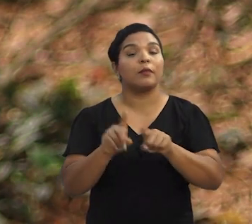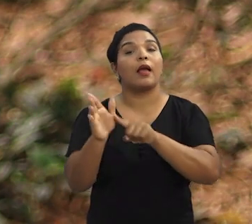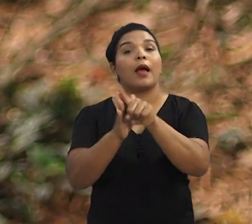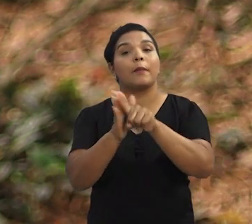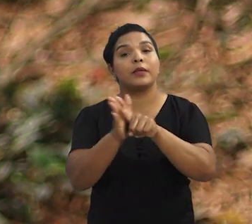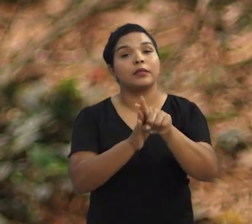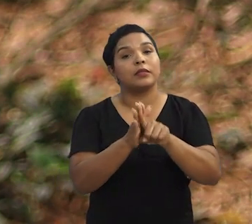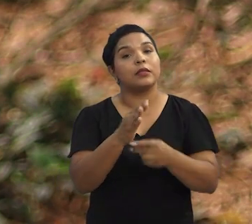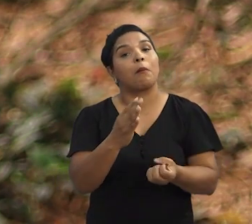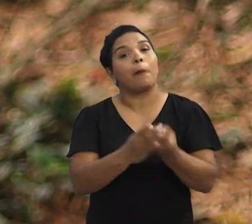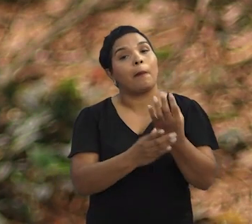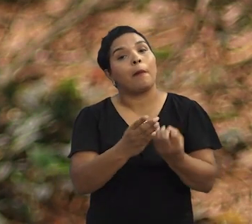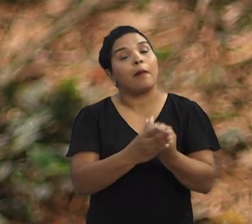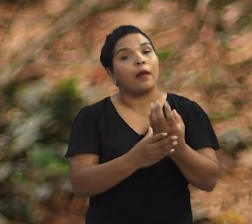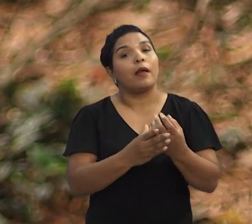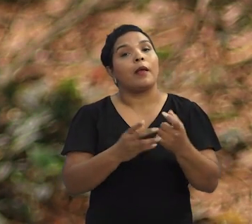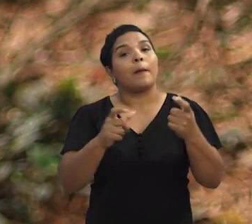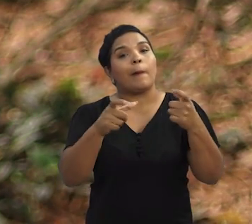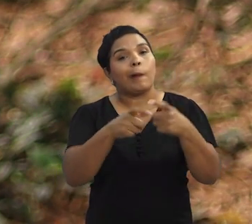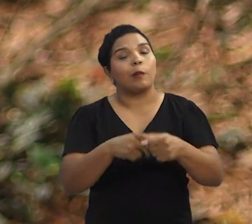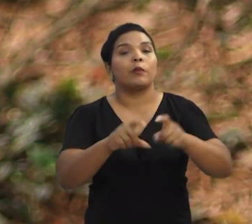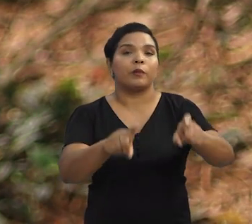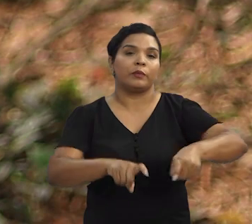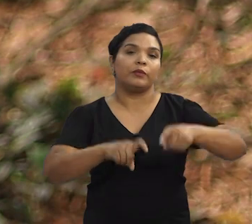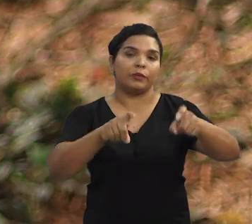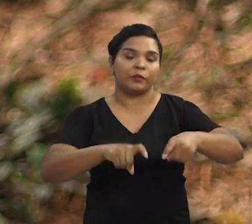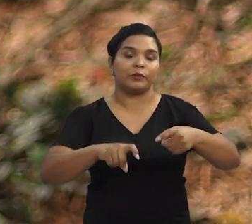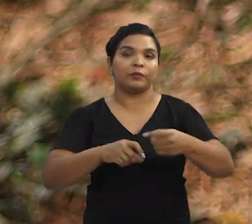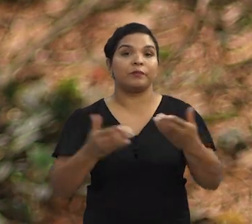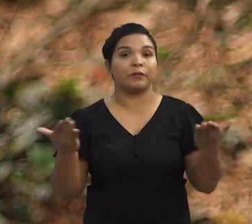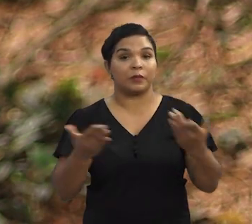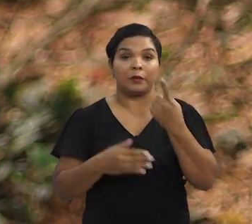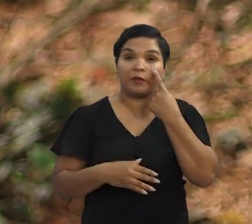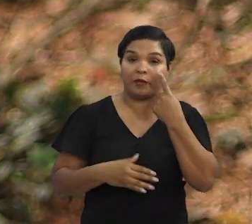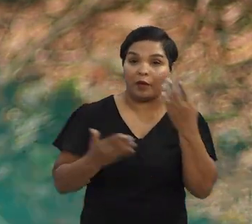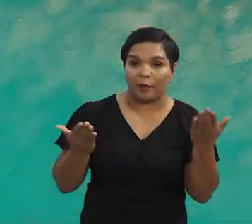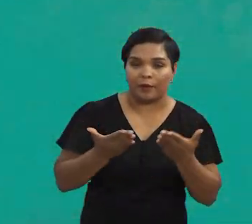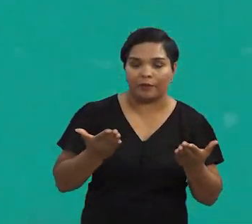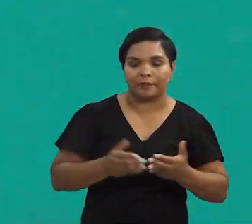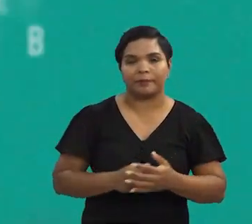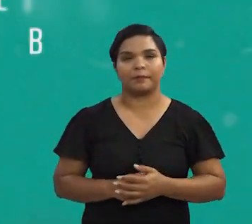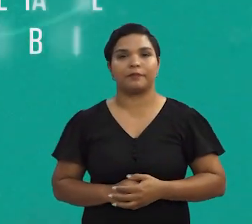tem incentivado a criação da espécie entre pequenos produtores. É o que a gente confere agora.